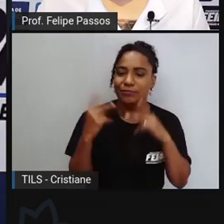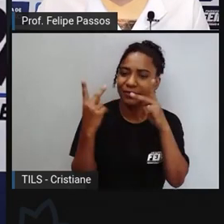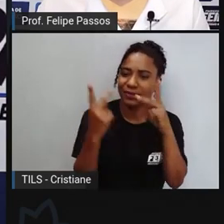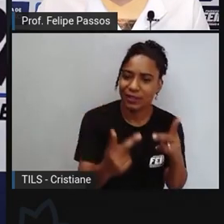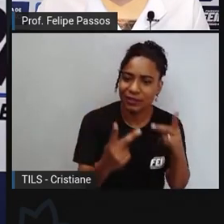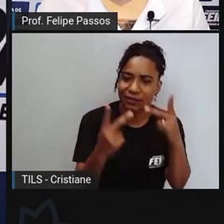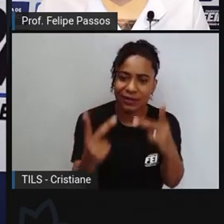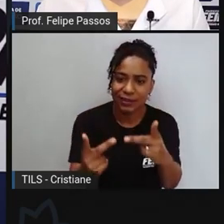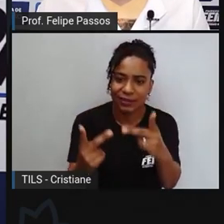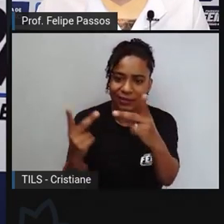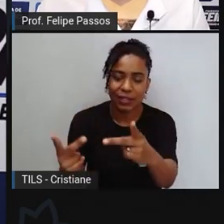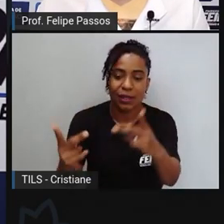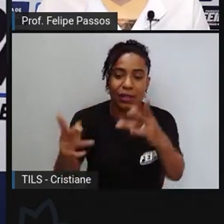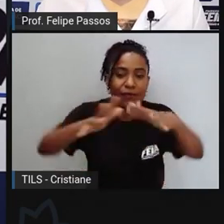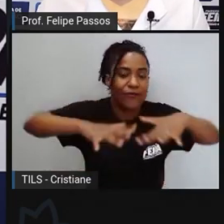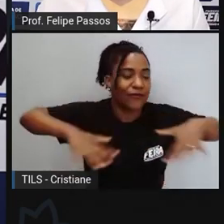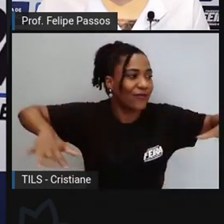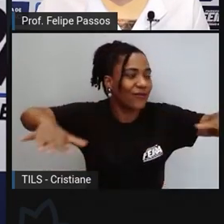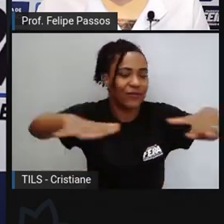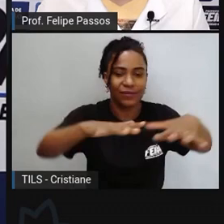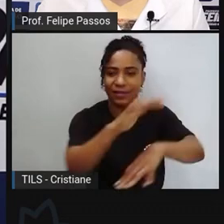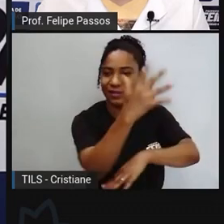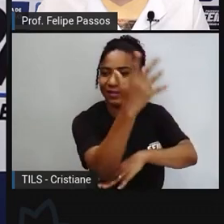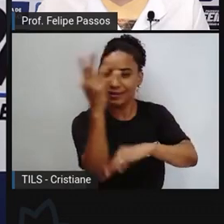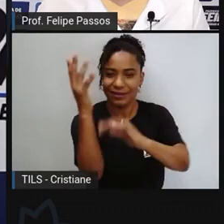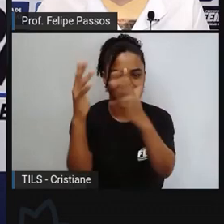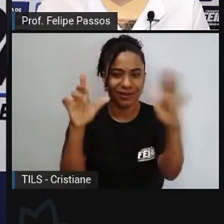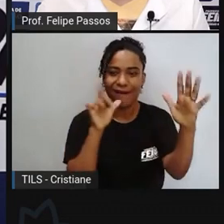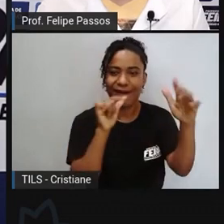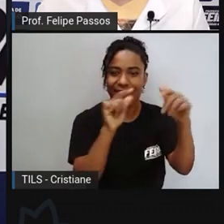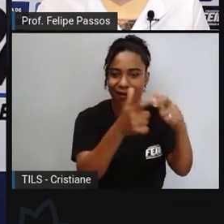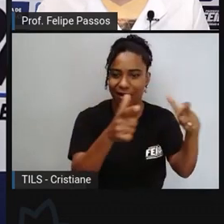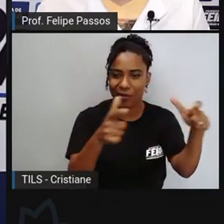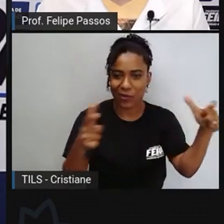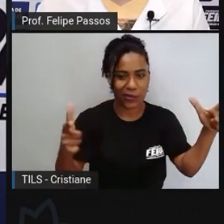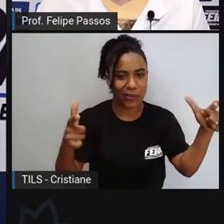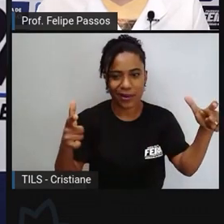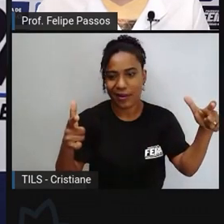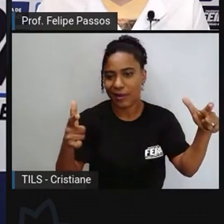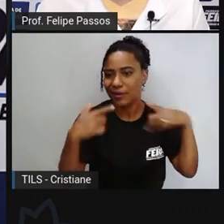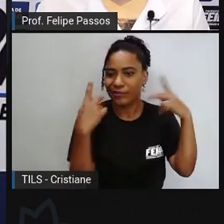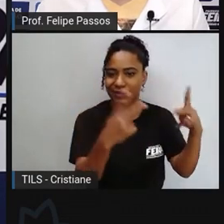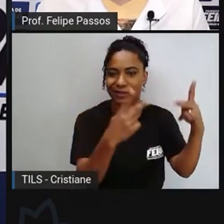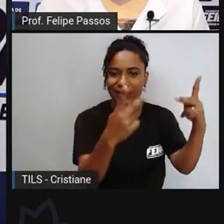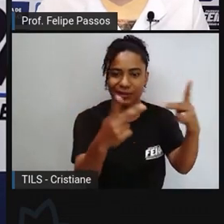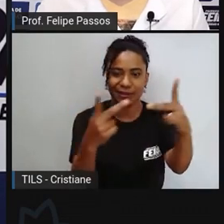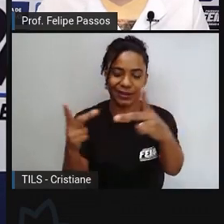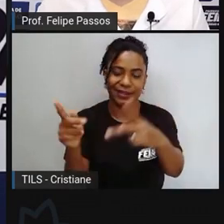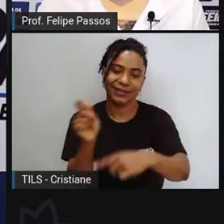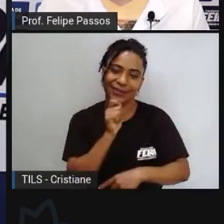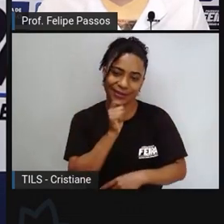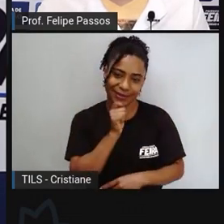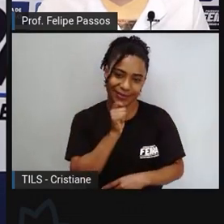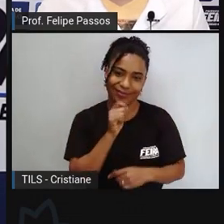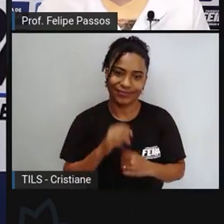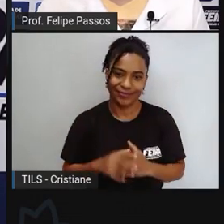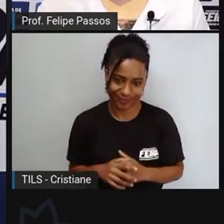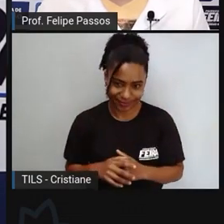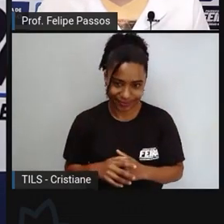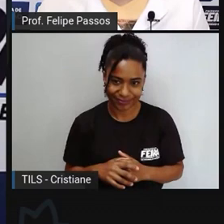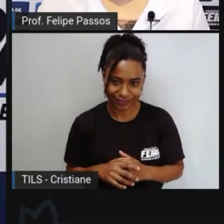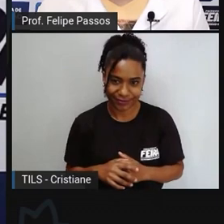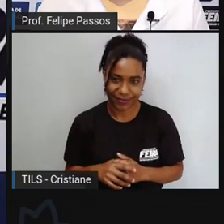realidade nua e crua mesmo como esta realidade estando